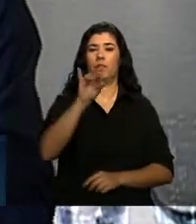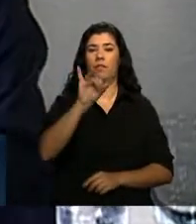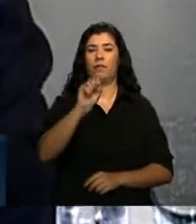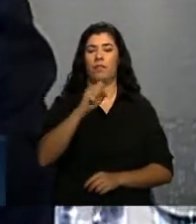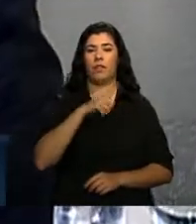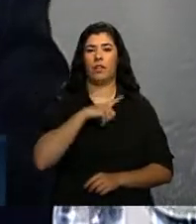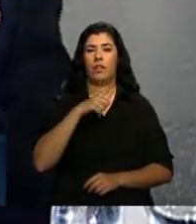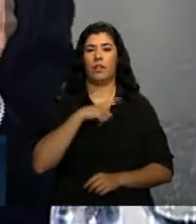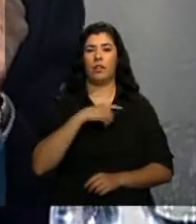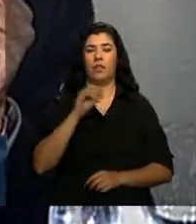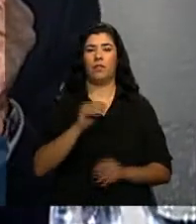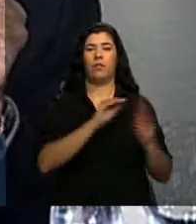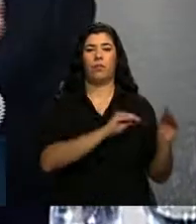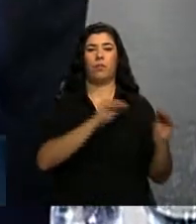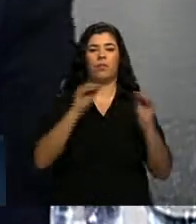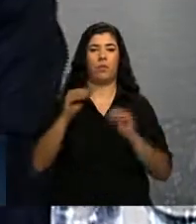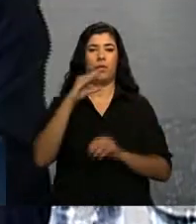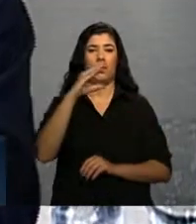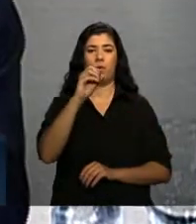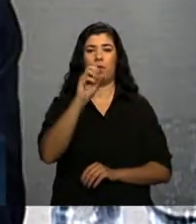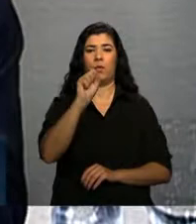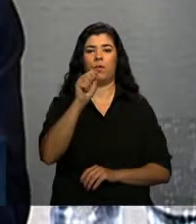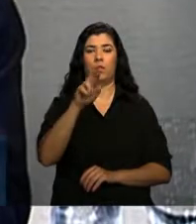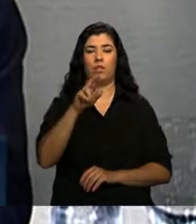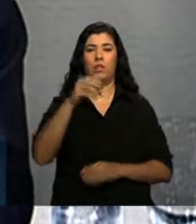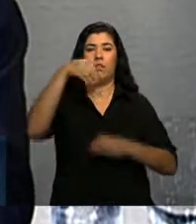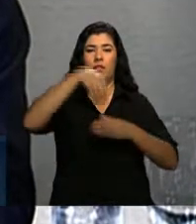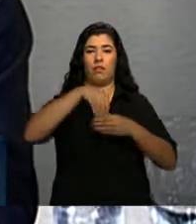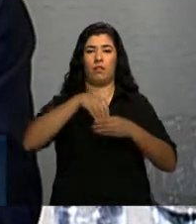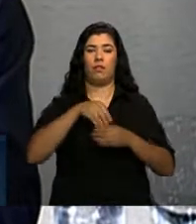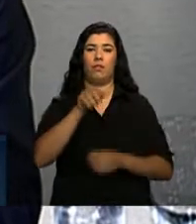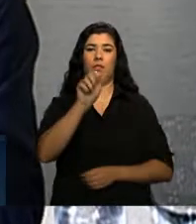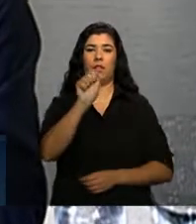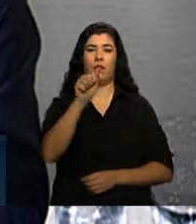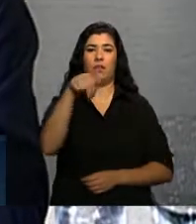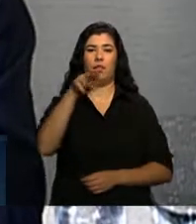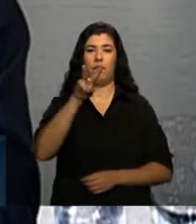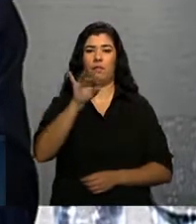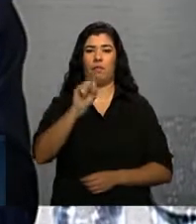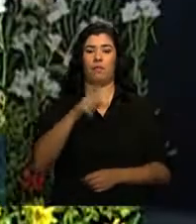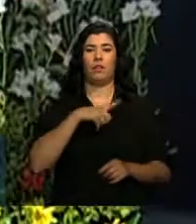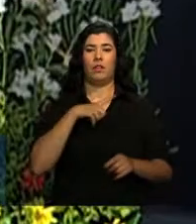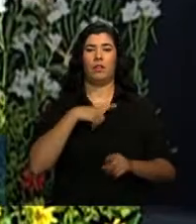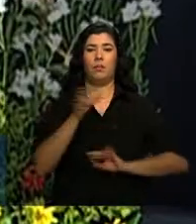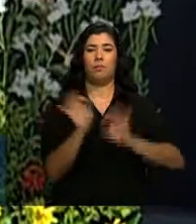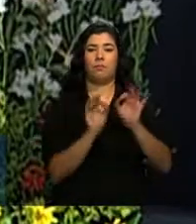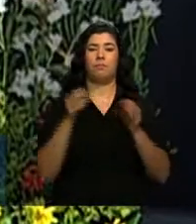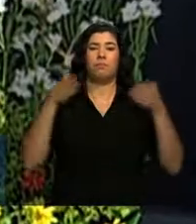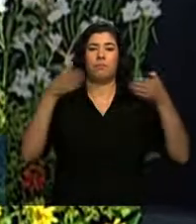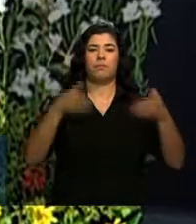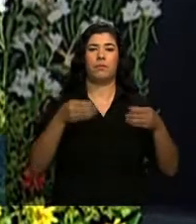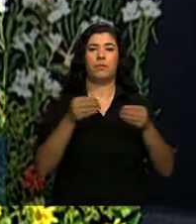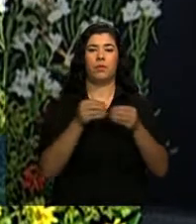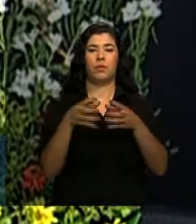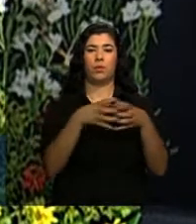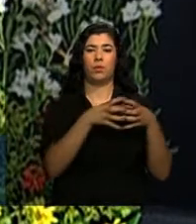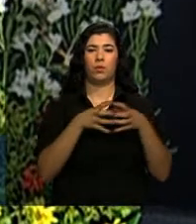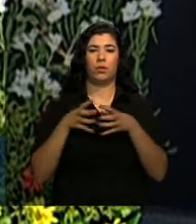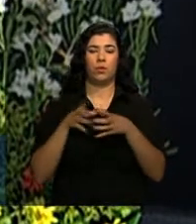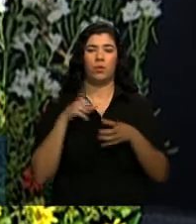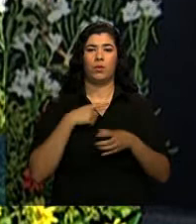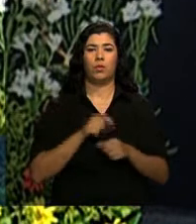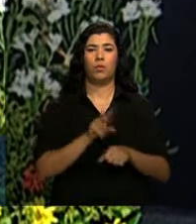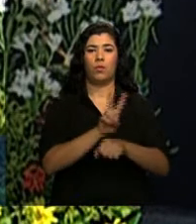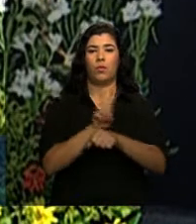migrou para a Vigilância Sanitária e lá então começou até uma participação na Anvisa, através da Agenda Geral de